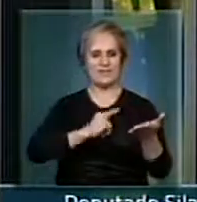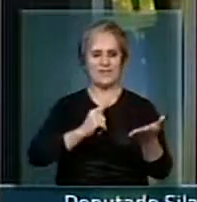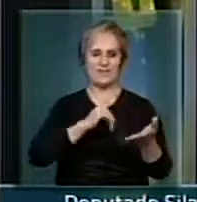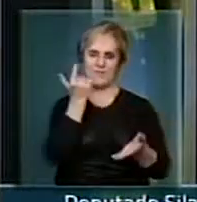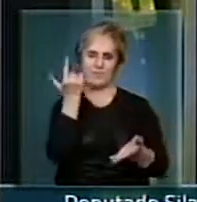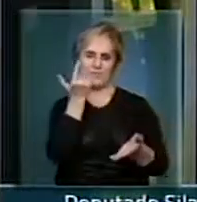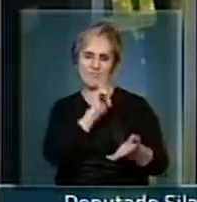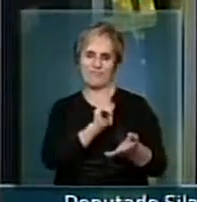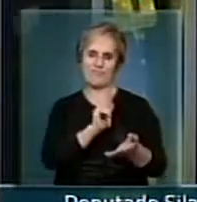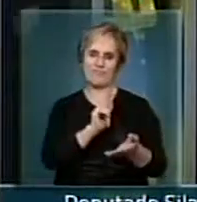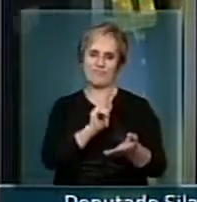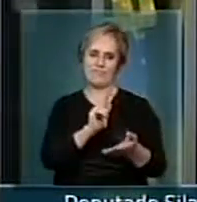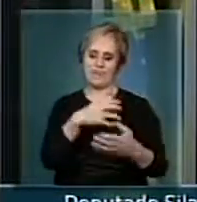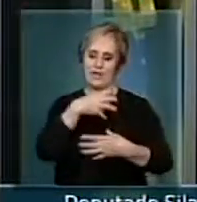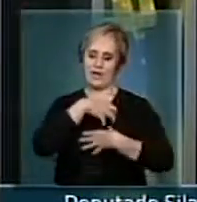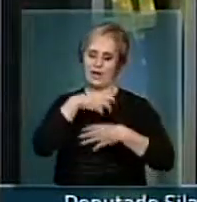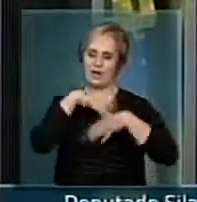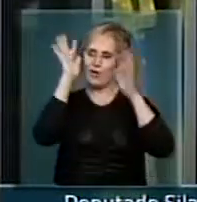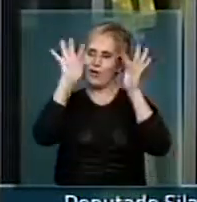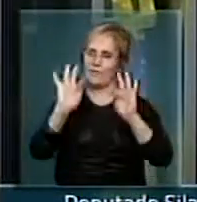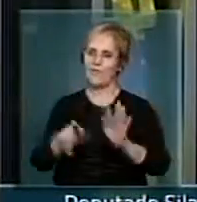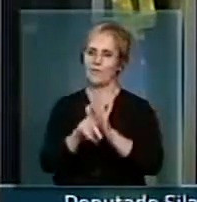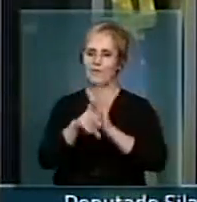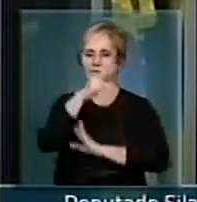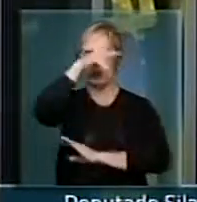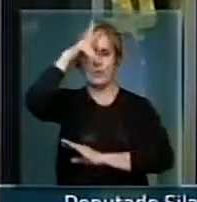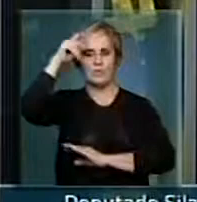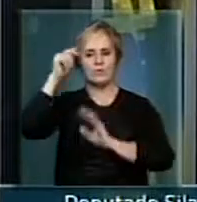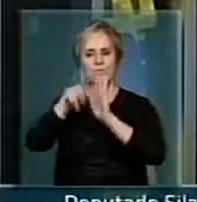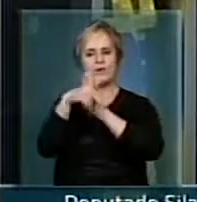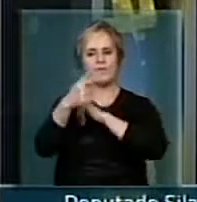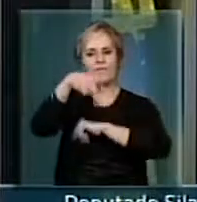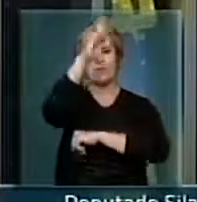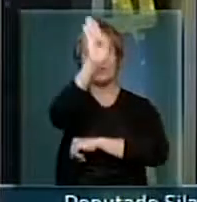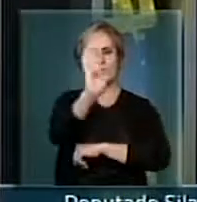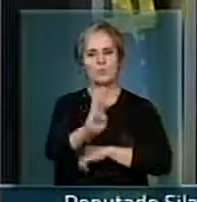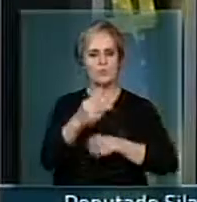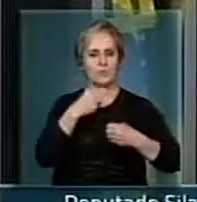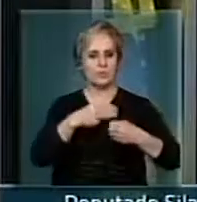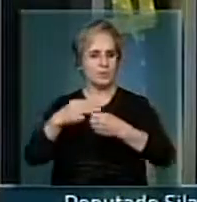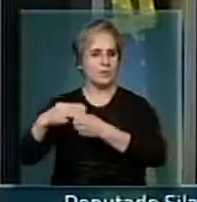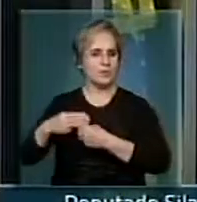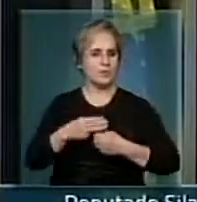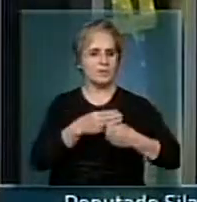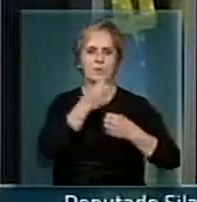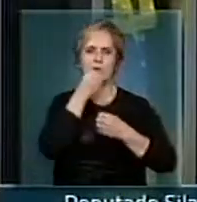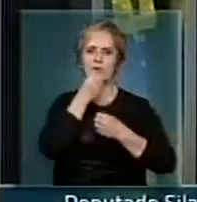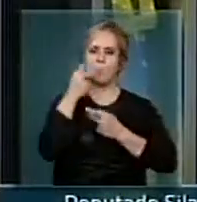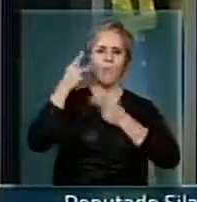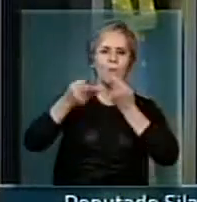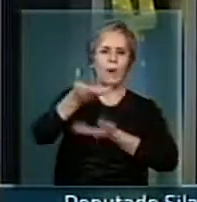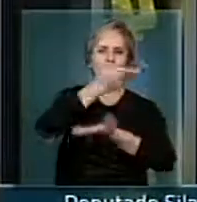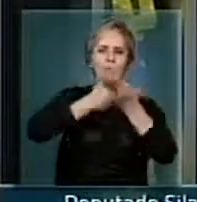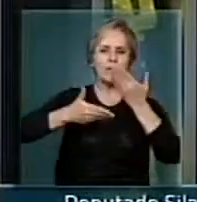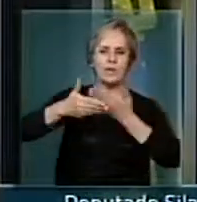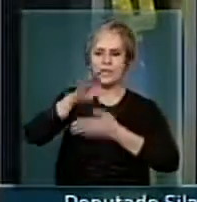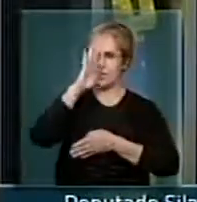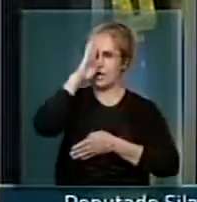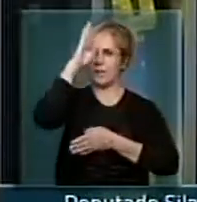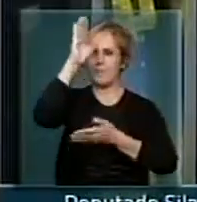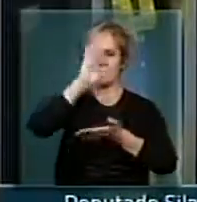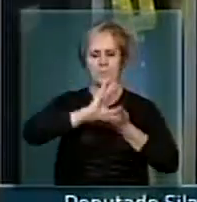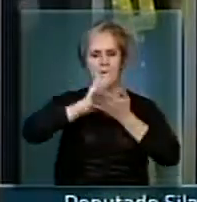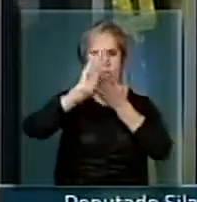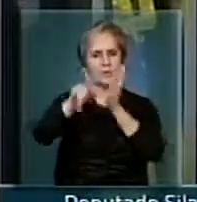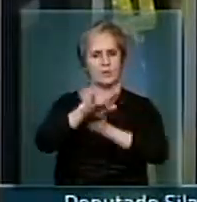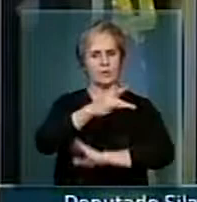Felizmente, os prefeitos brasileiros, a boa política que prioriza a saúde insistiu